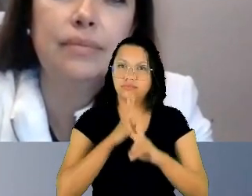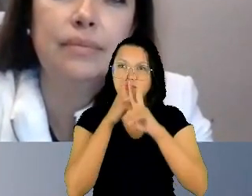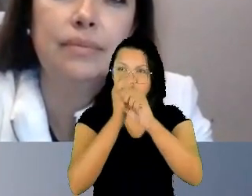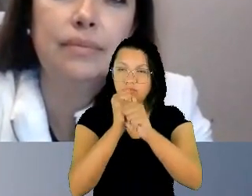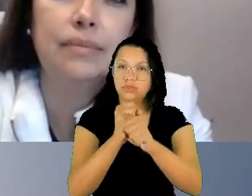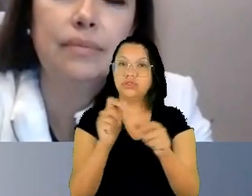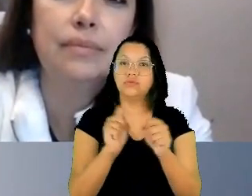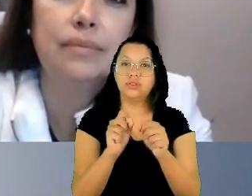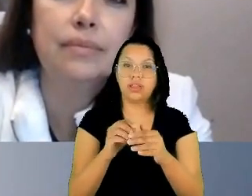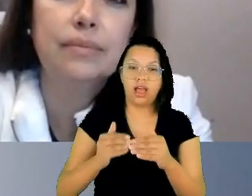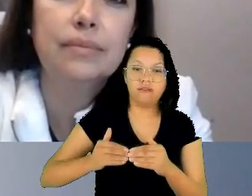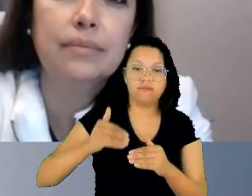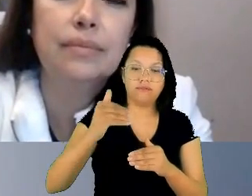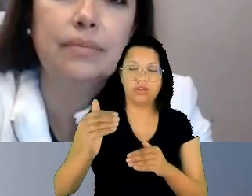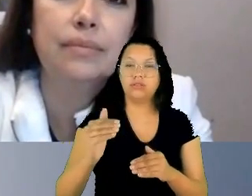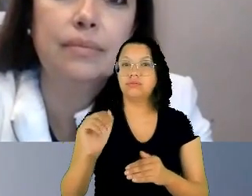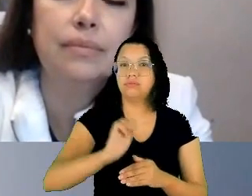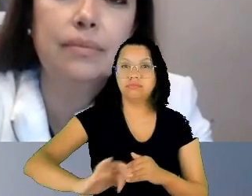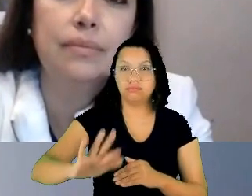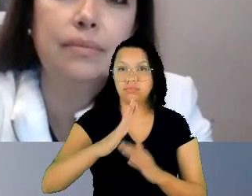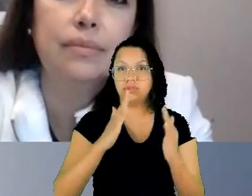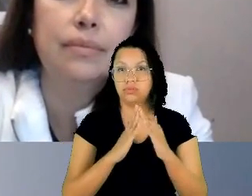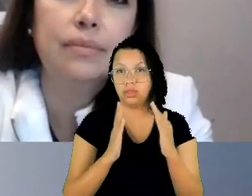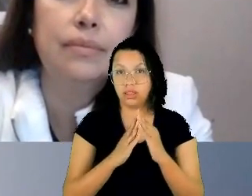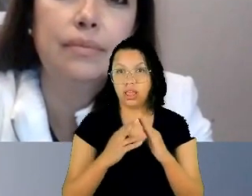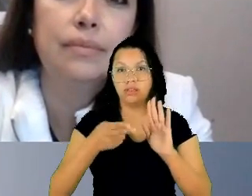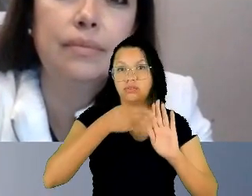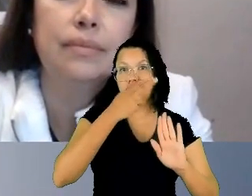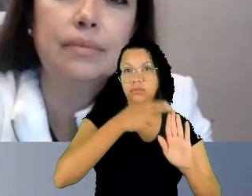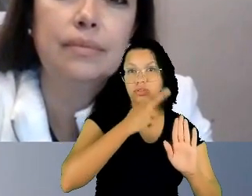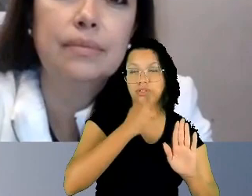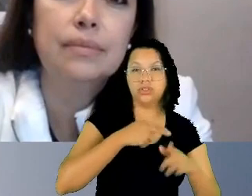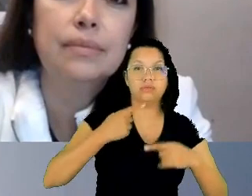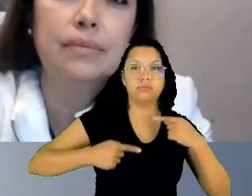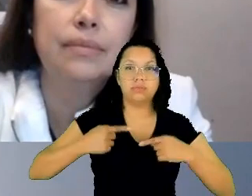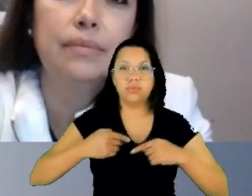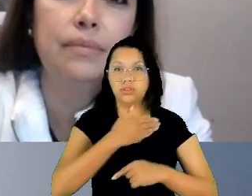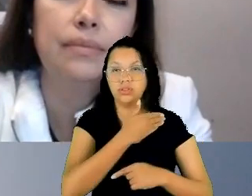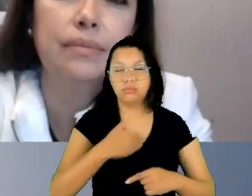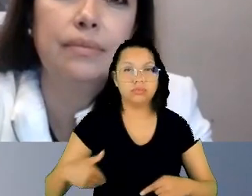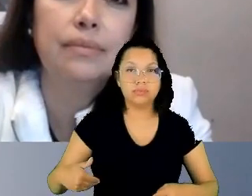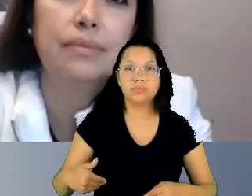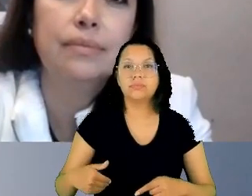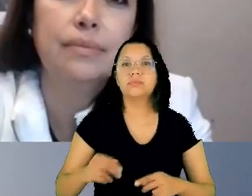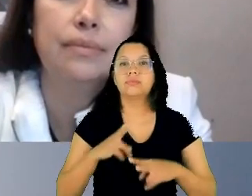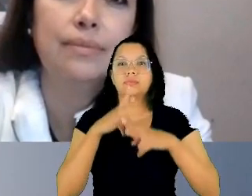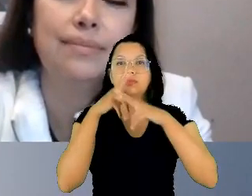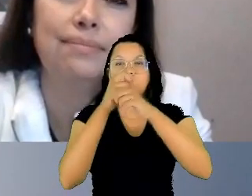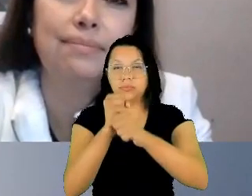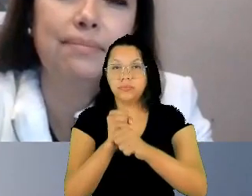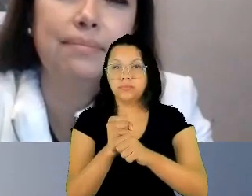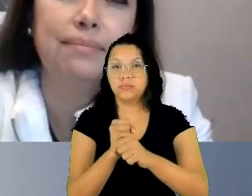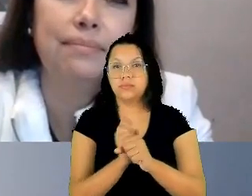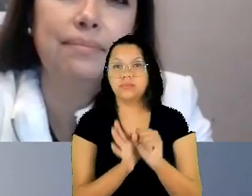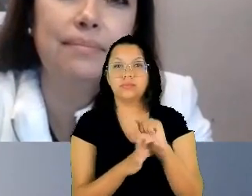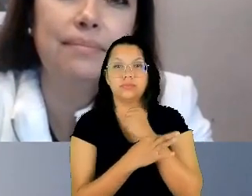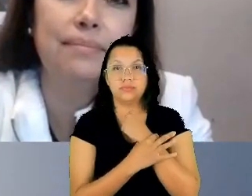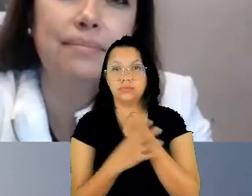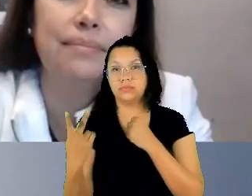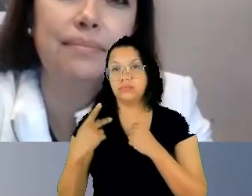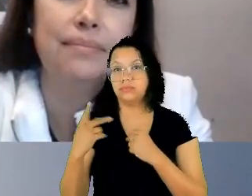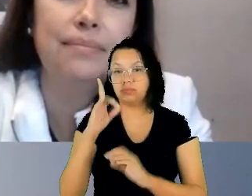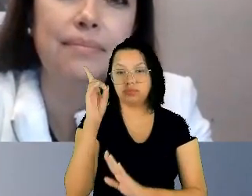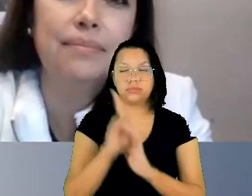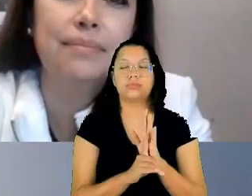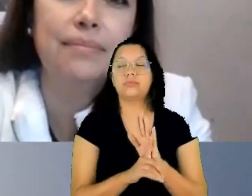no campo normativo, seja no campo das políticas públicas, fortalecendo a proteção dos nossos direitos, das mulheres e do